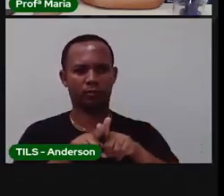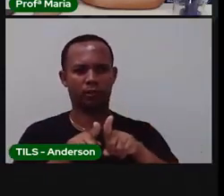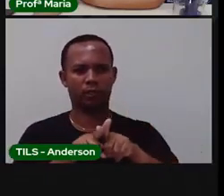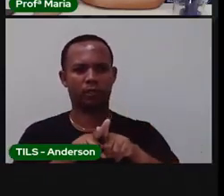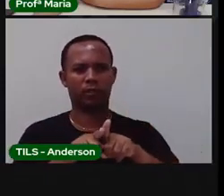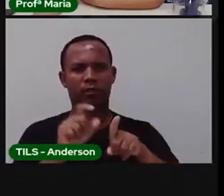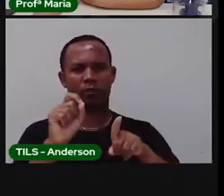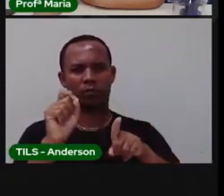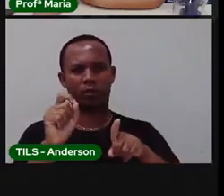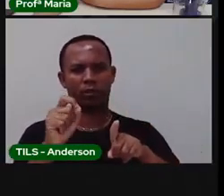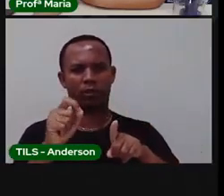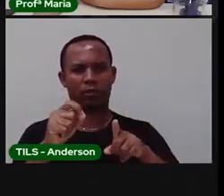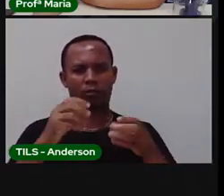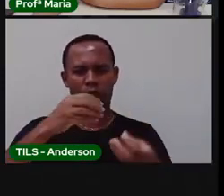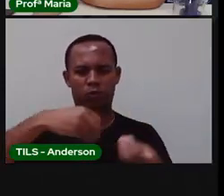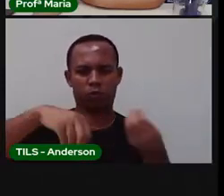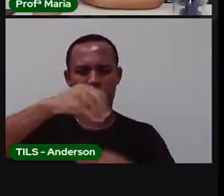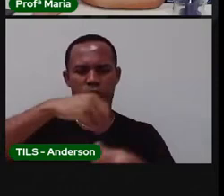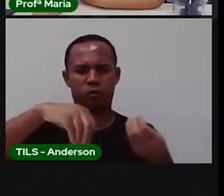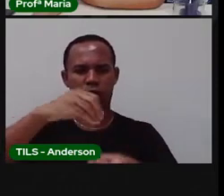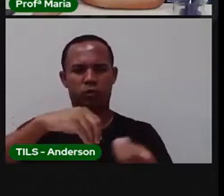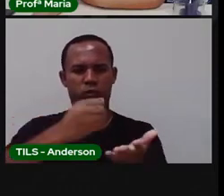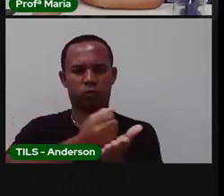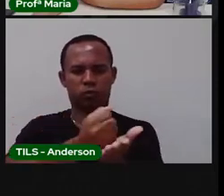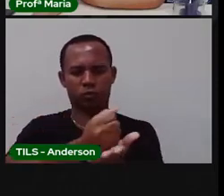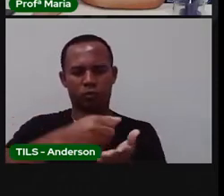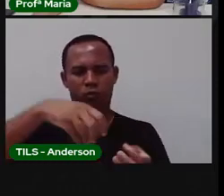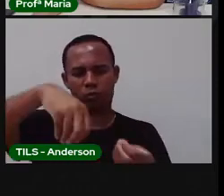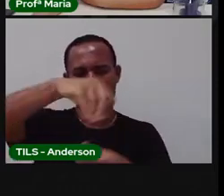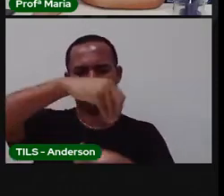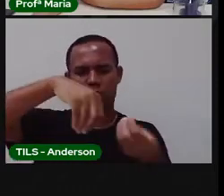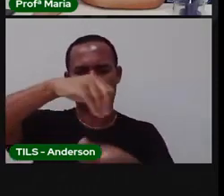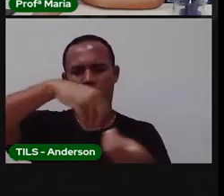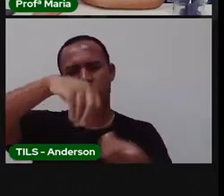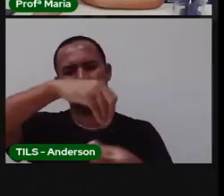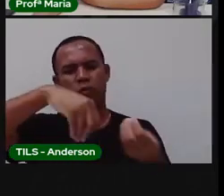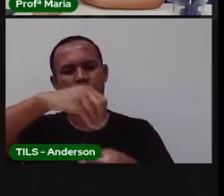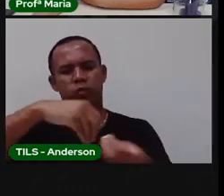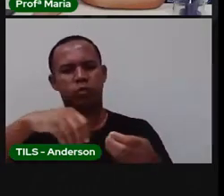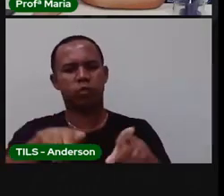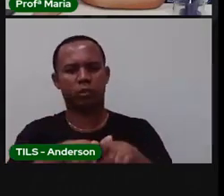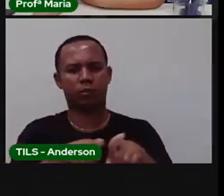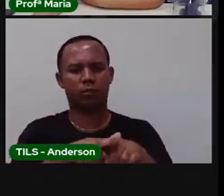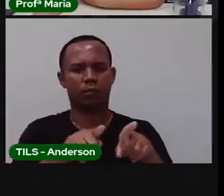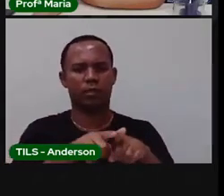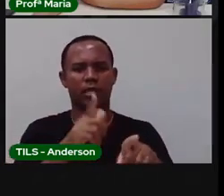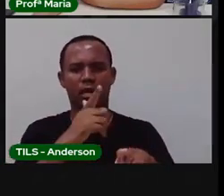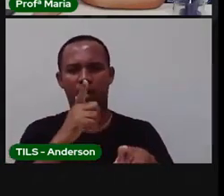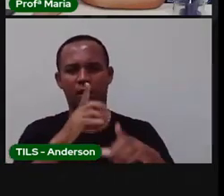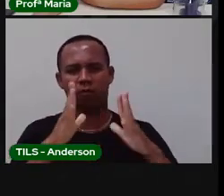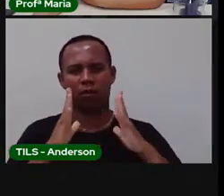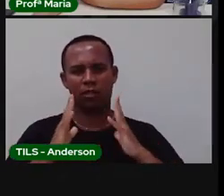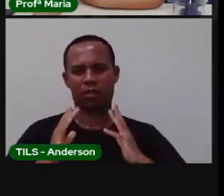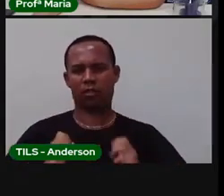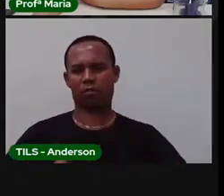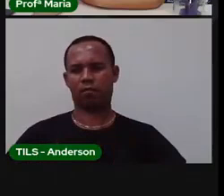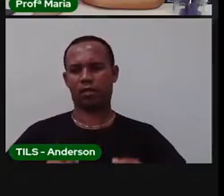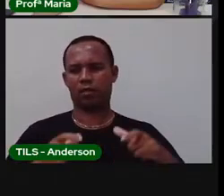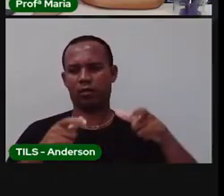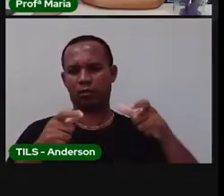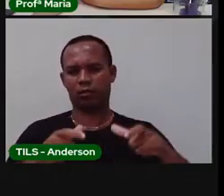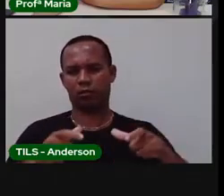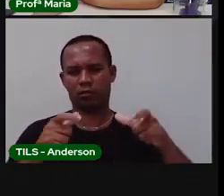recebe produtos químicos como o cloro que mata dos micro-organismos a água limpa vai para o reservatório